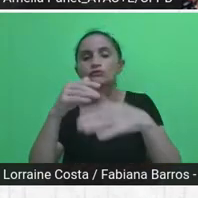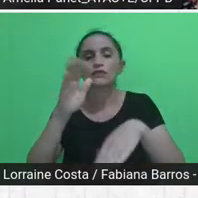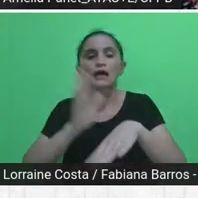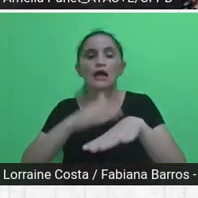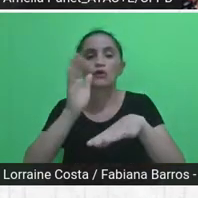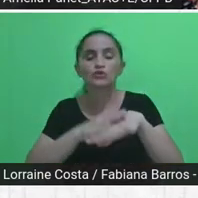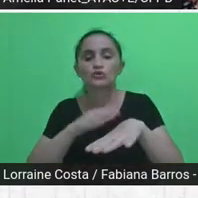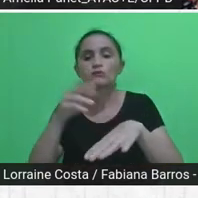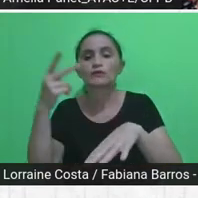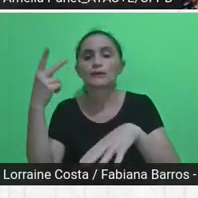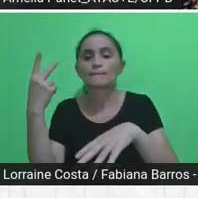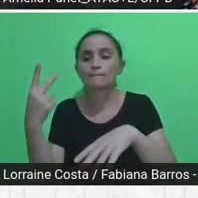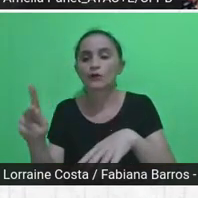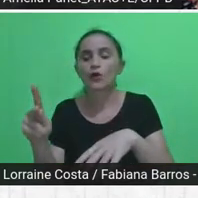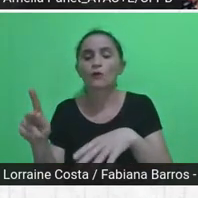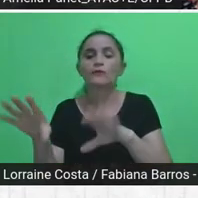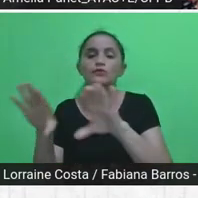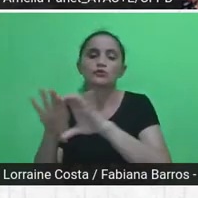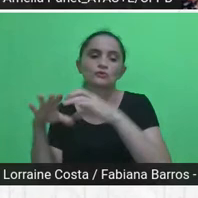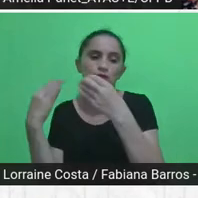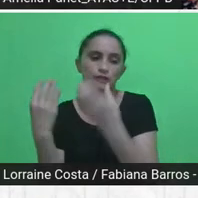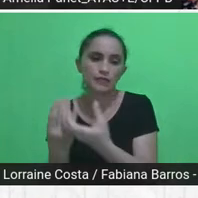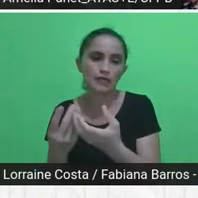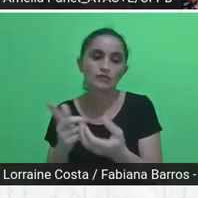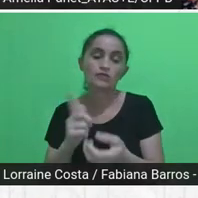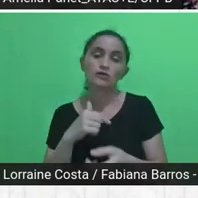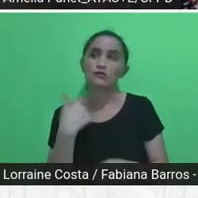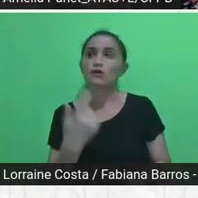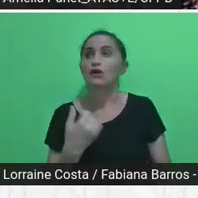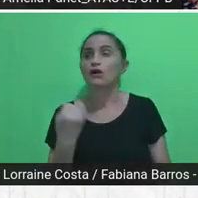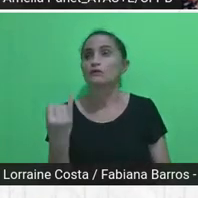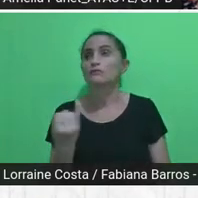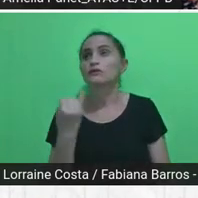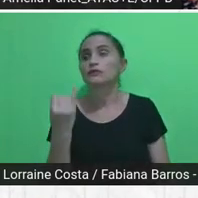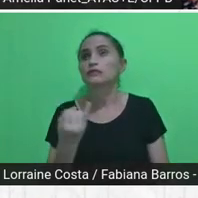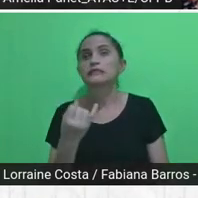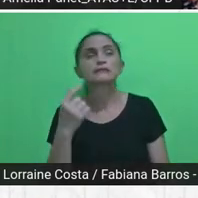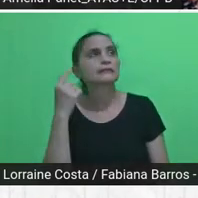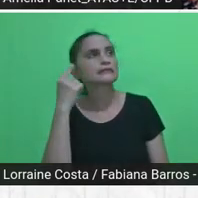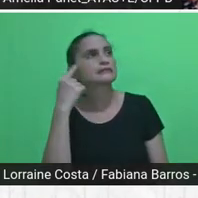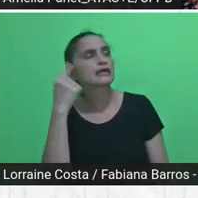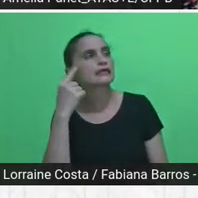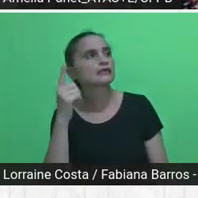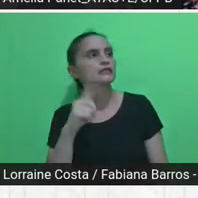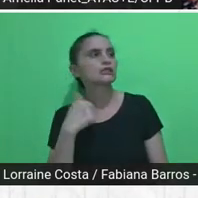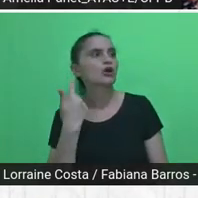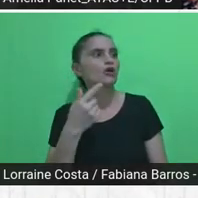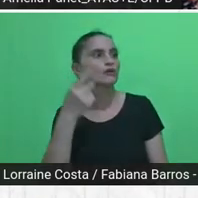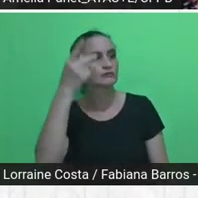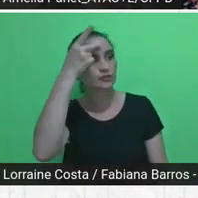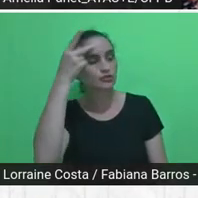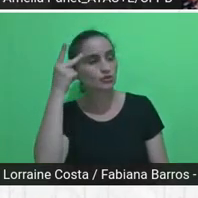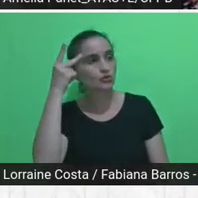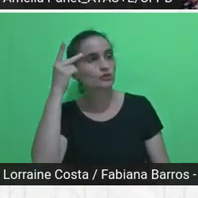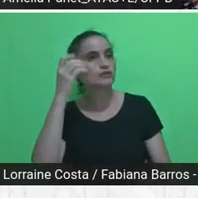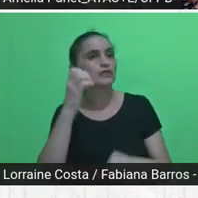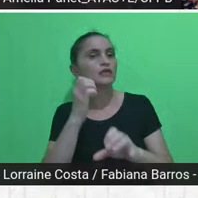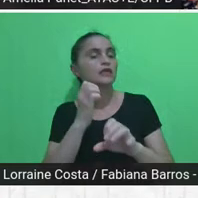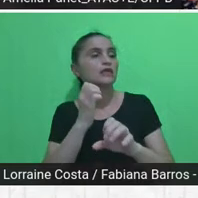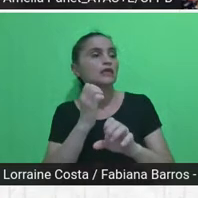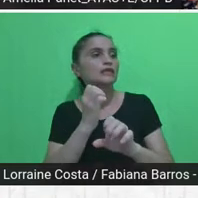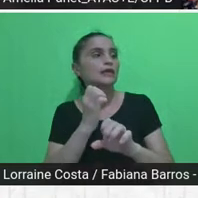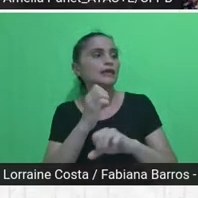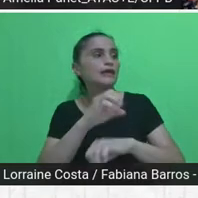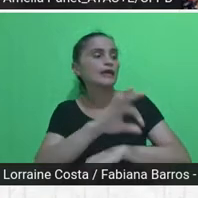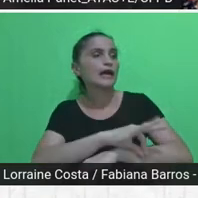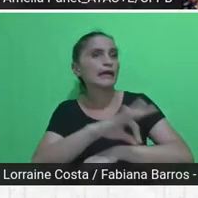gente não trabalhar com a hipocrisia de achar que nós, arquitetos, urbanistas, engenheiros, vamos dar conta de